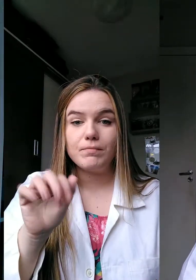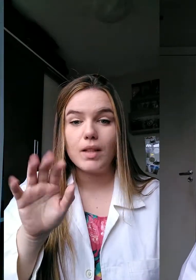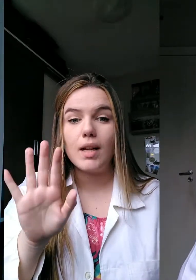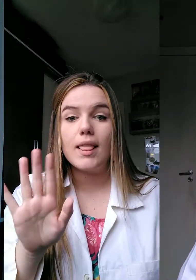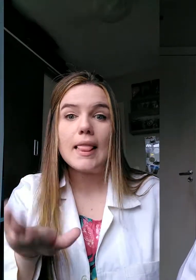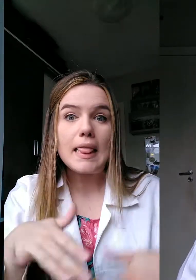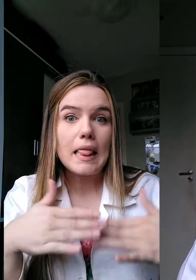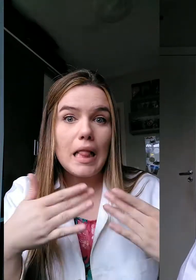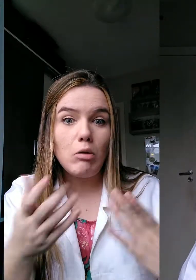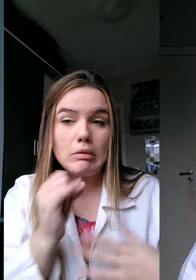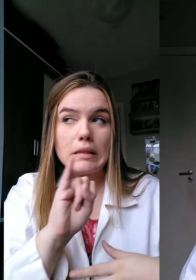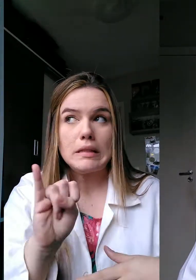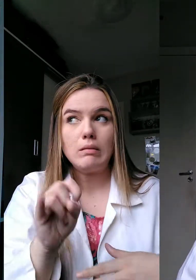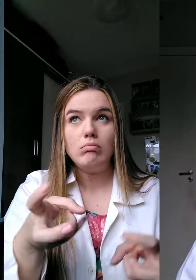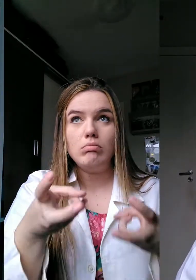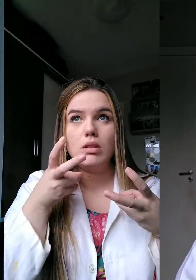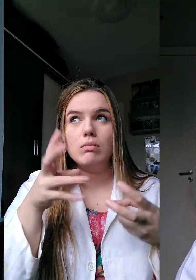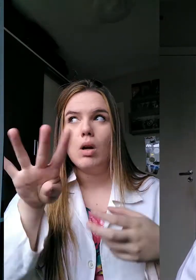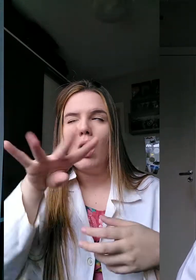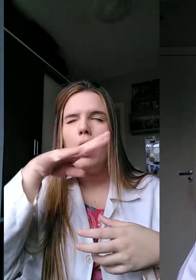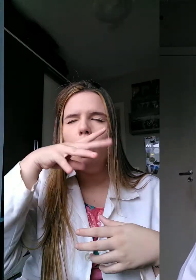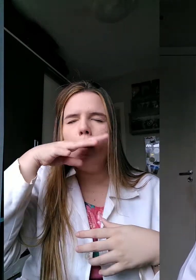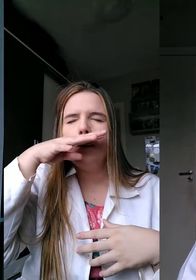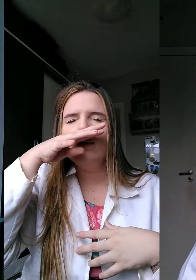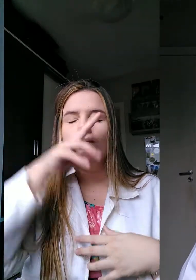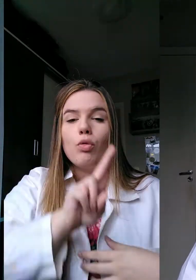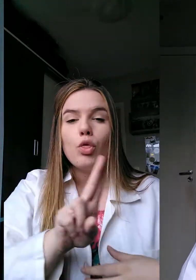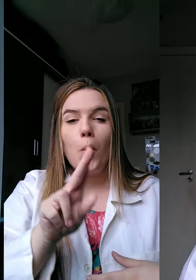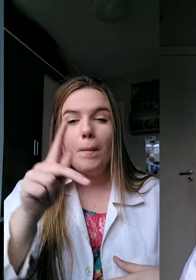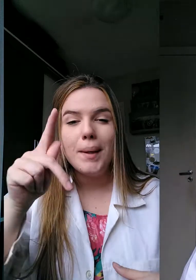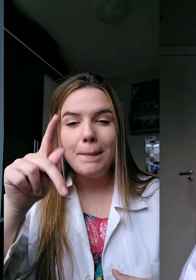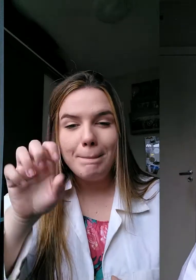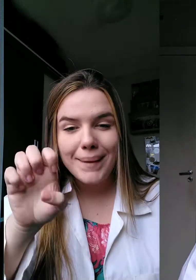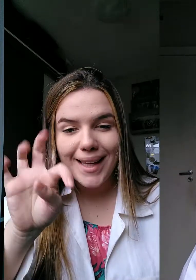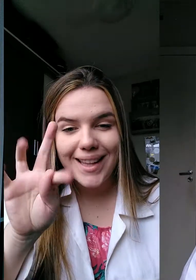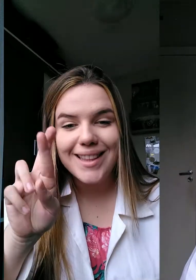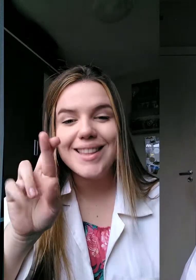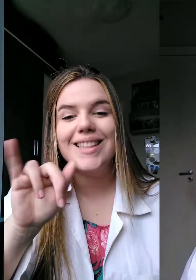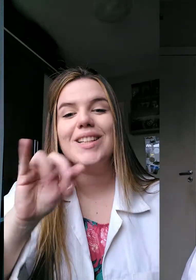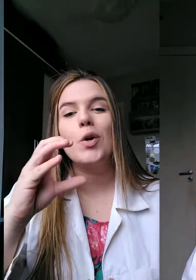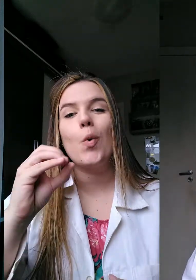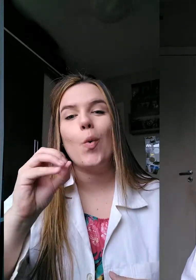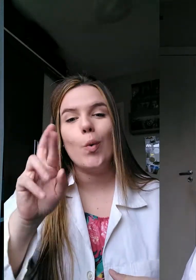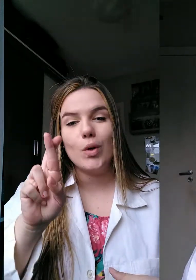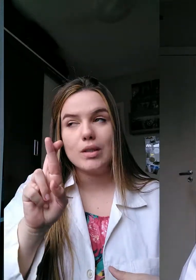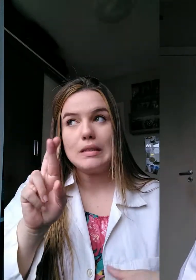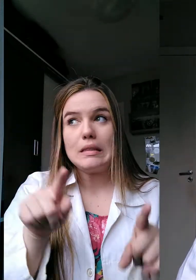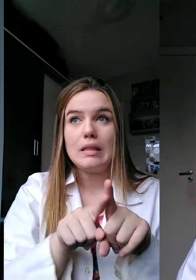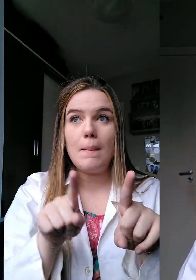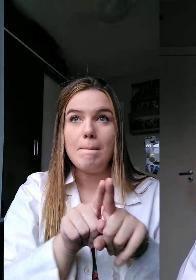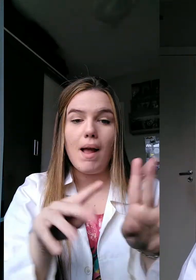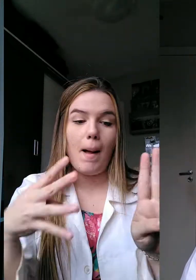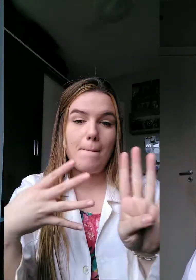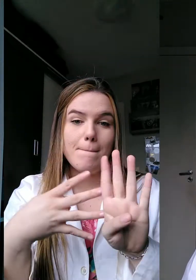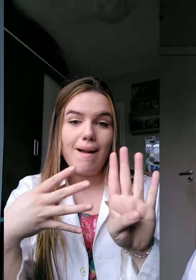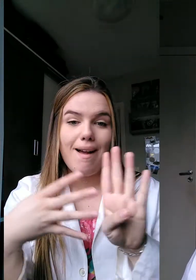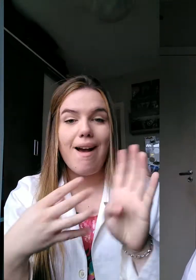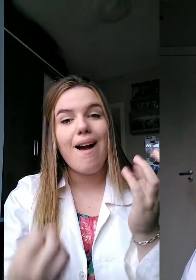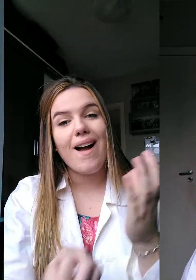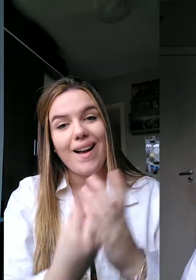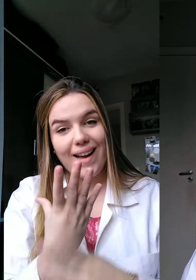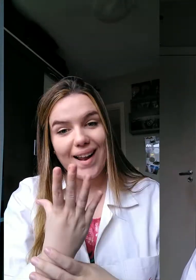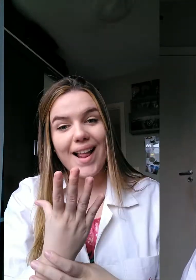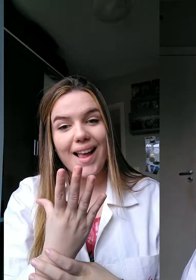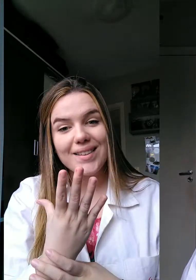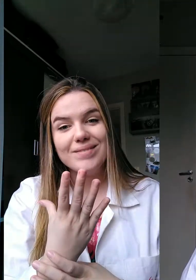cada vez que você sentir esse cheirinho de terra molhada, você já sabe que, na verdade, o nome dele é petricor, e que ele é